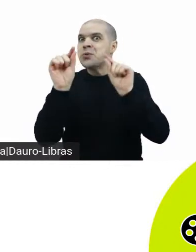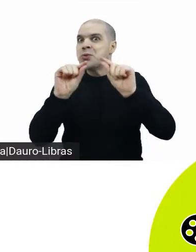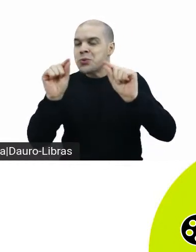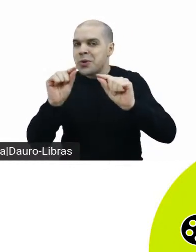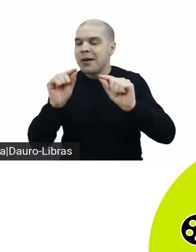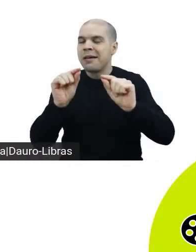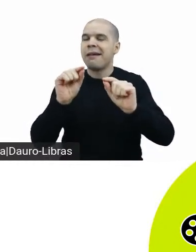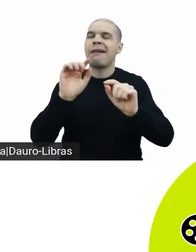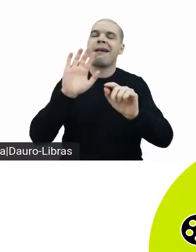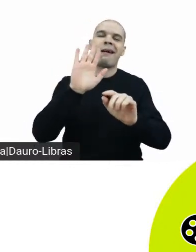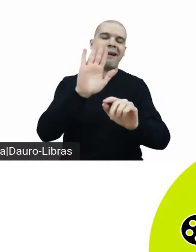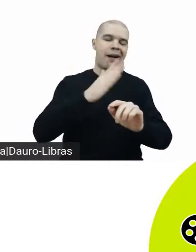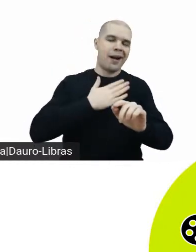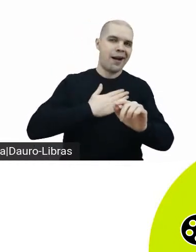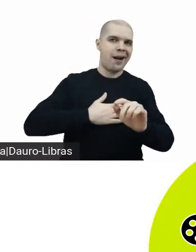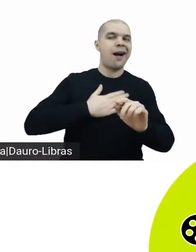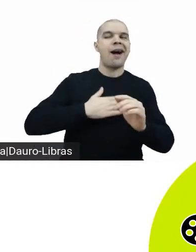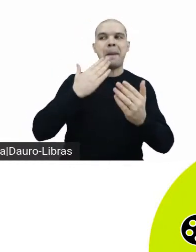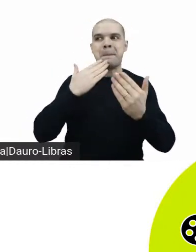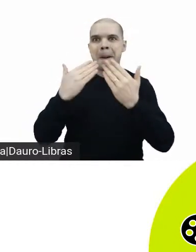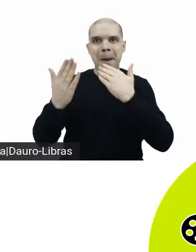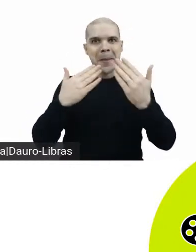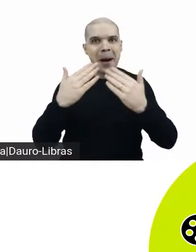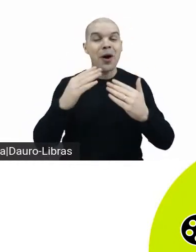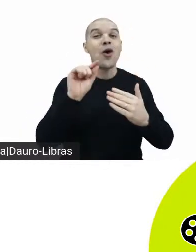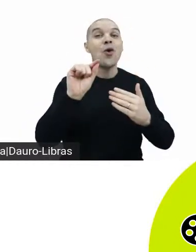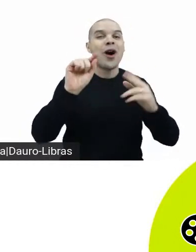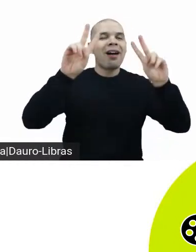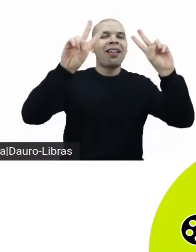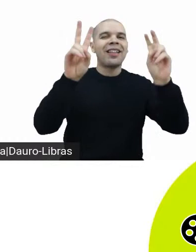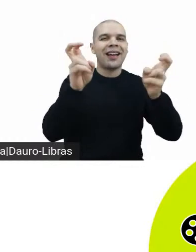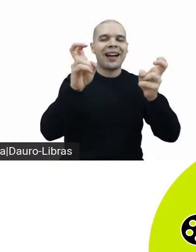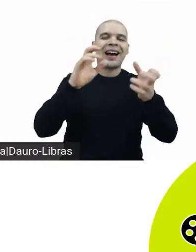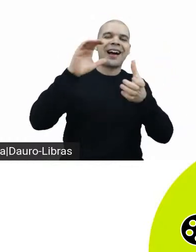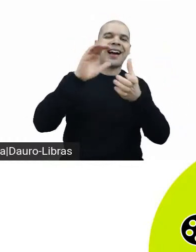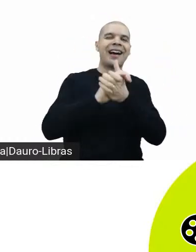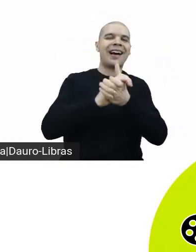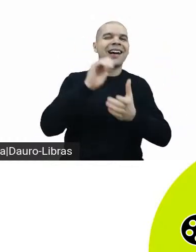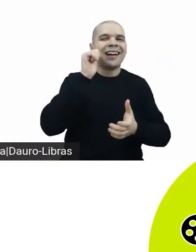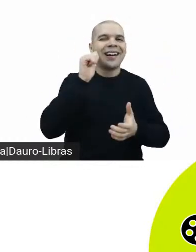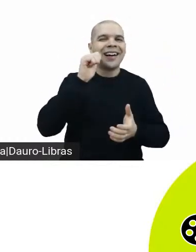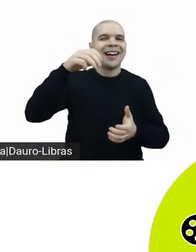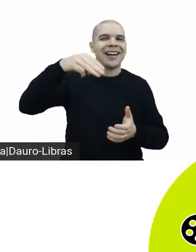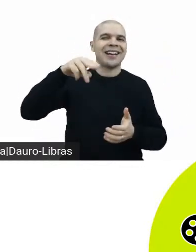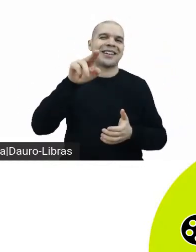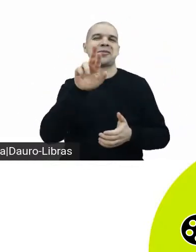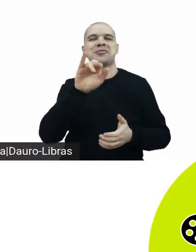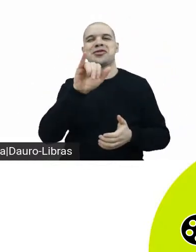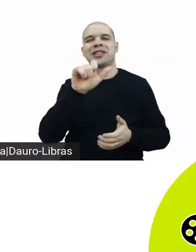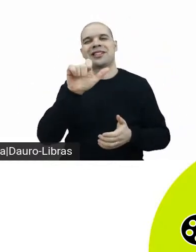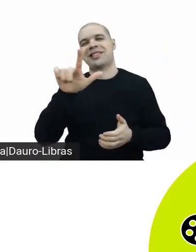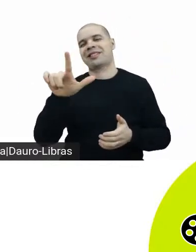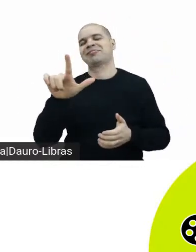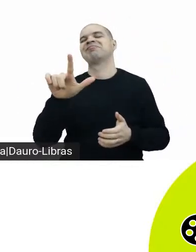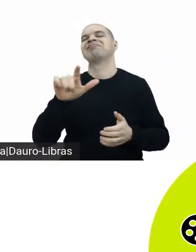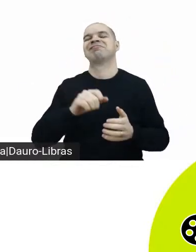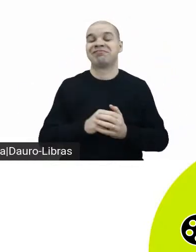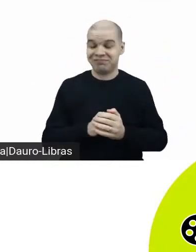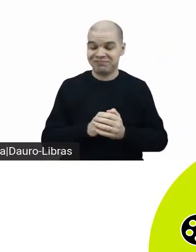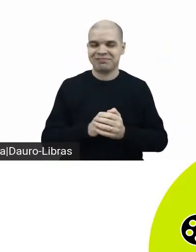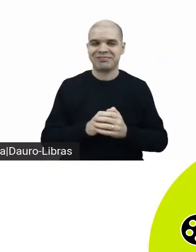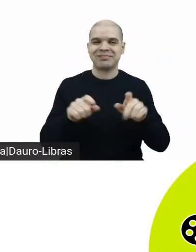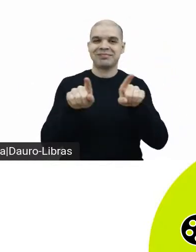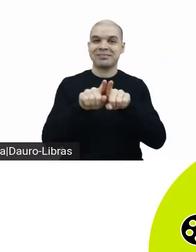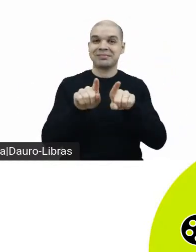essas loucuras aí da Muriel, os devaneios, os bullying, tudo mais, quero agradecer, claro, a